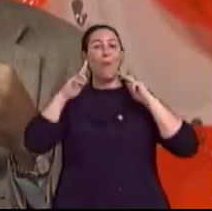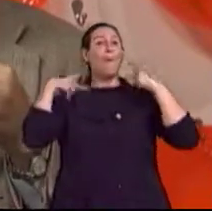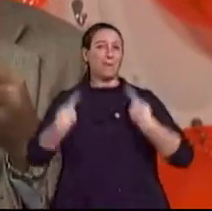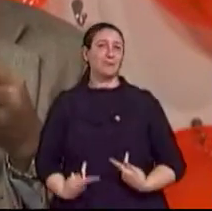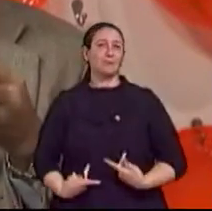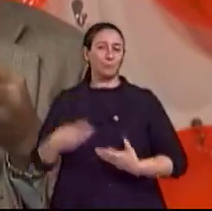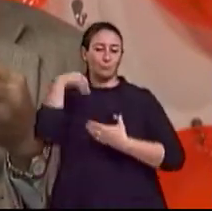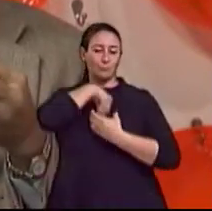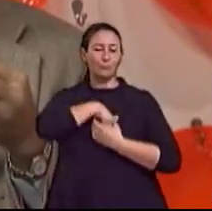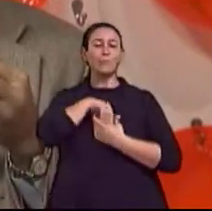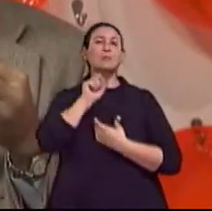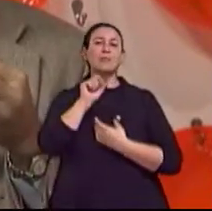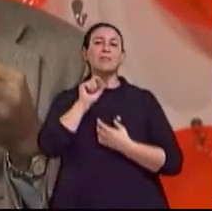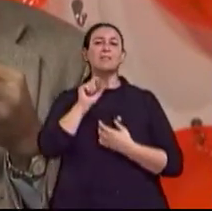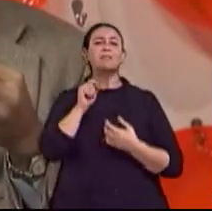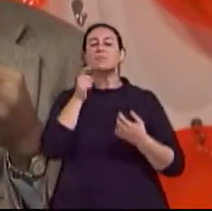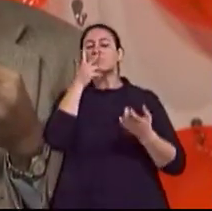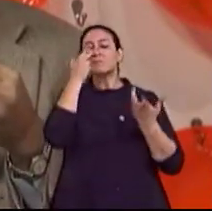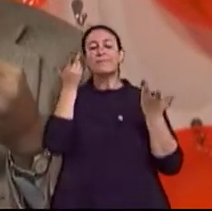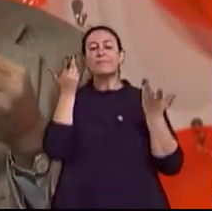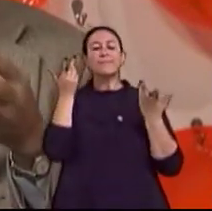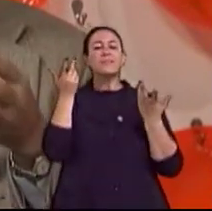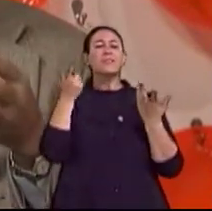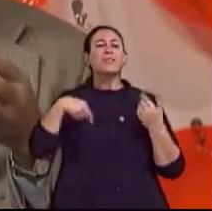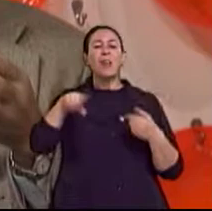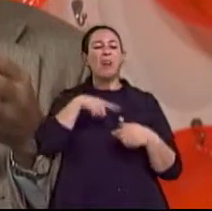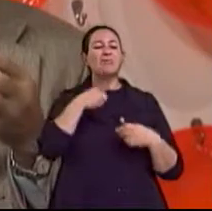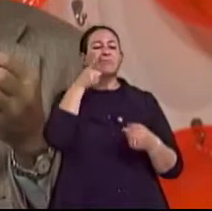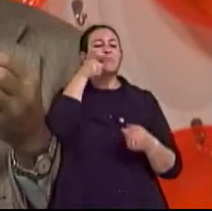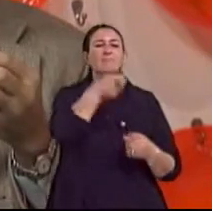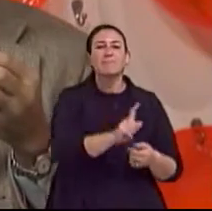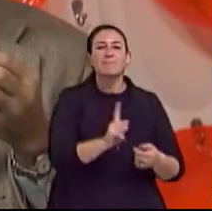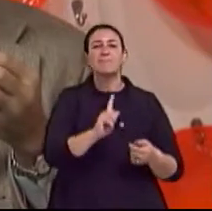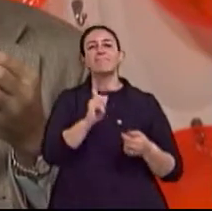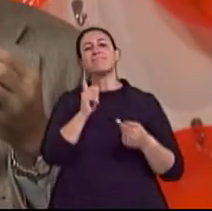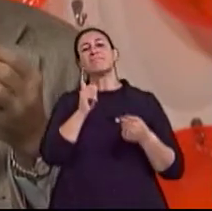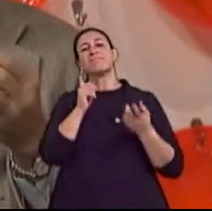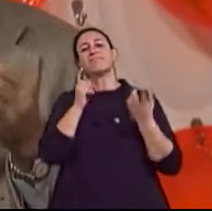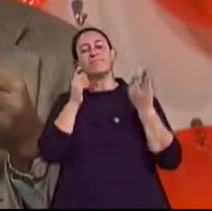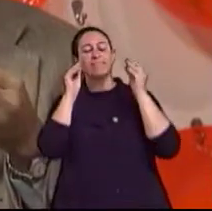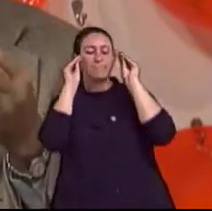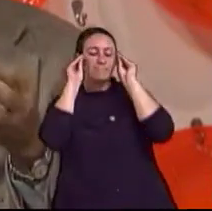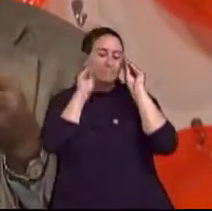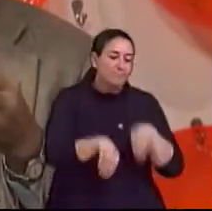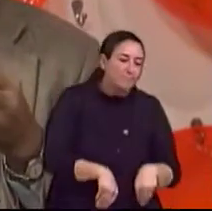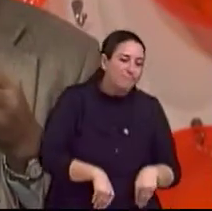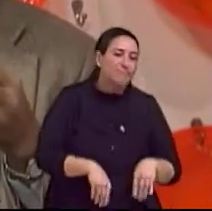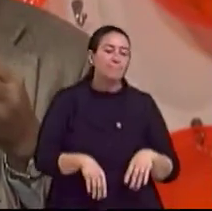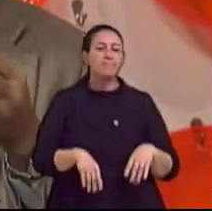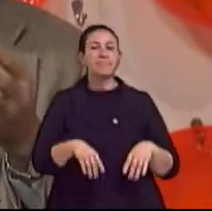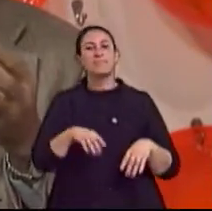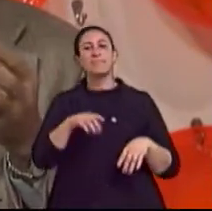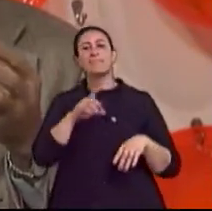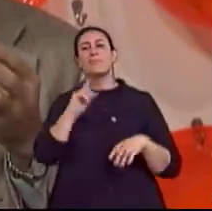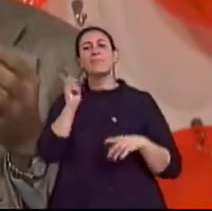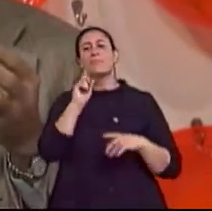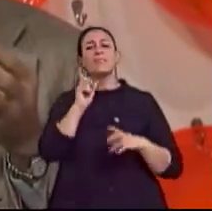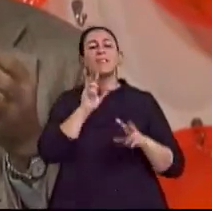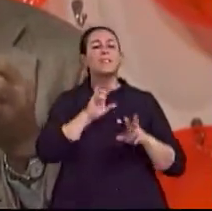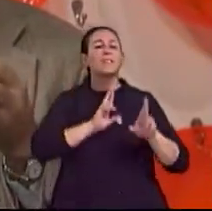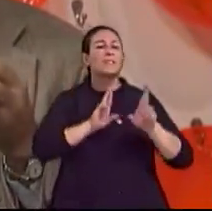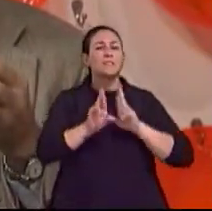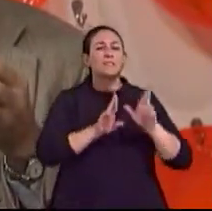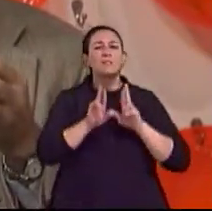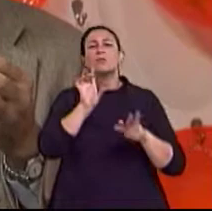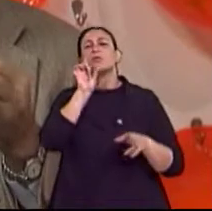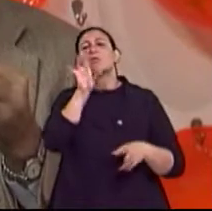O desapego, a perda de interesses, o relacionamento não apenas por interesses, sejam eles